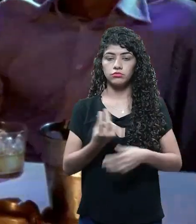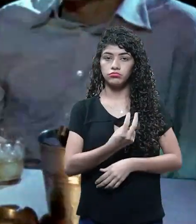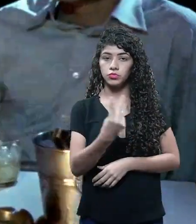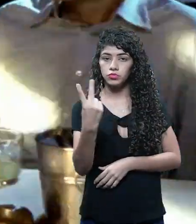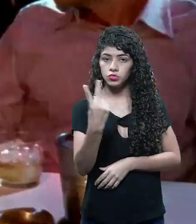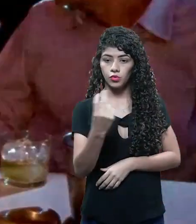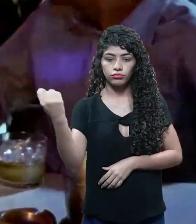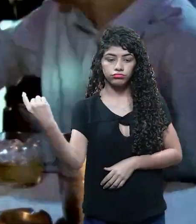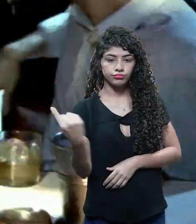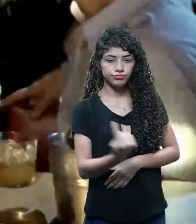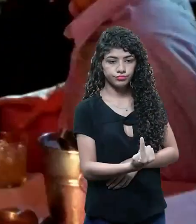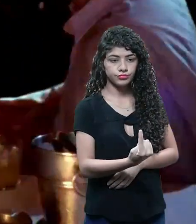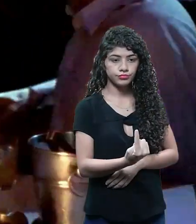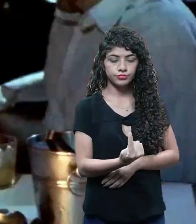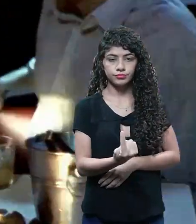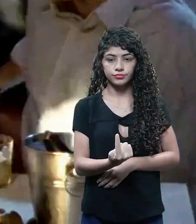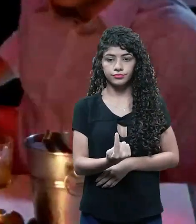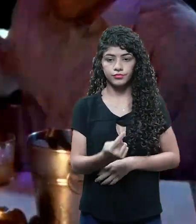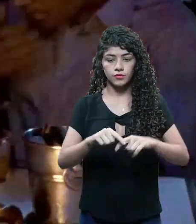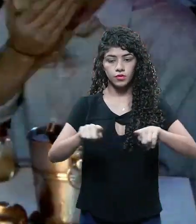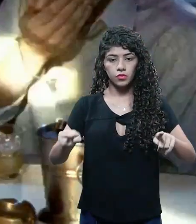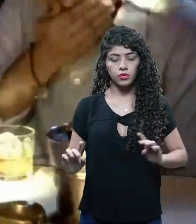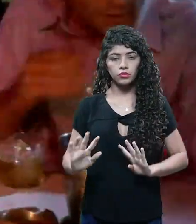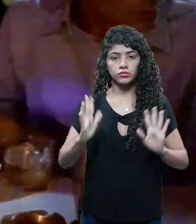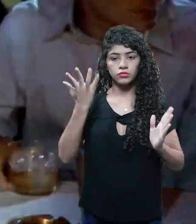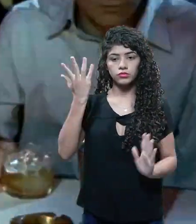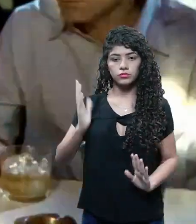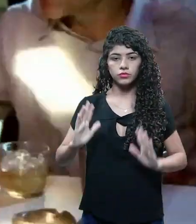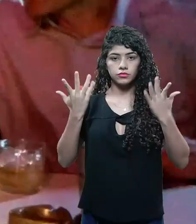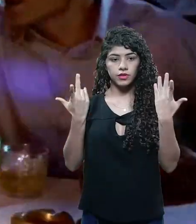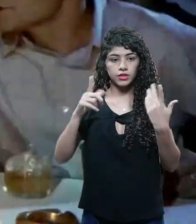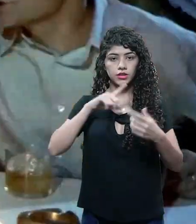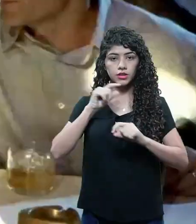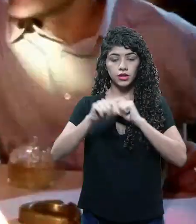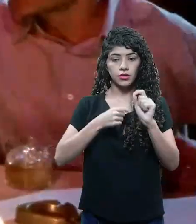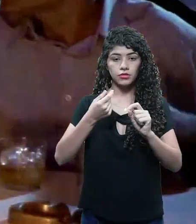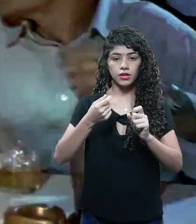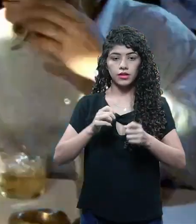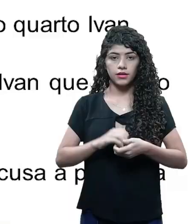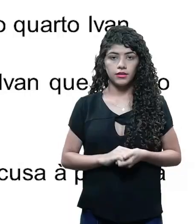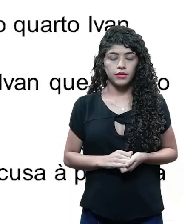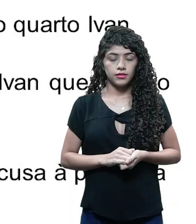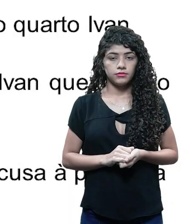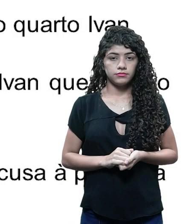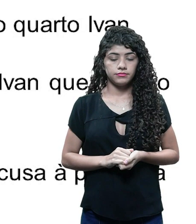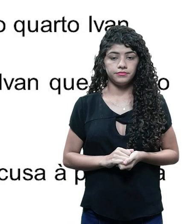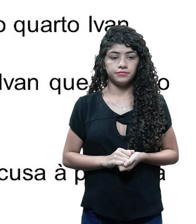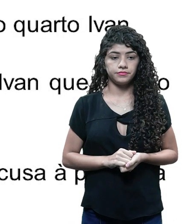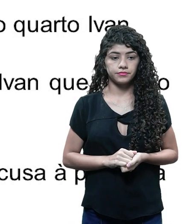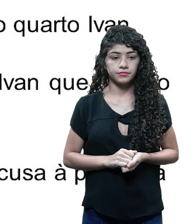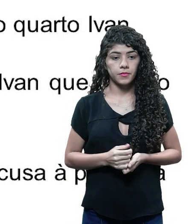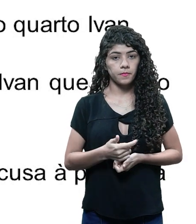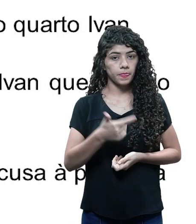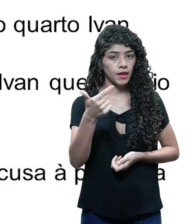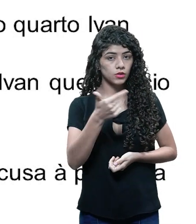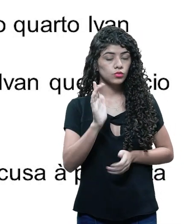e Gilberto vão a uma boate e no quarto Ivan recebe tratamento anti-estresse. Aqui nós já temos duas